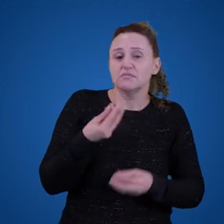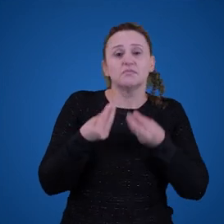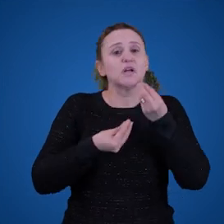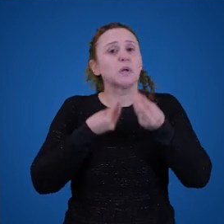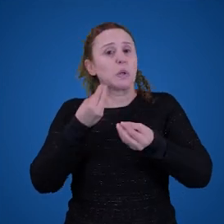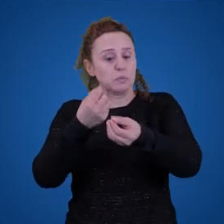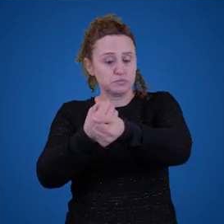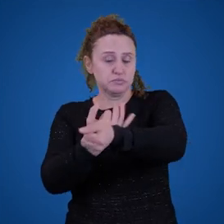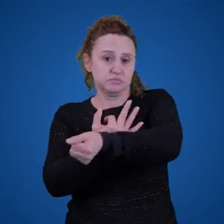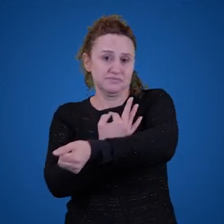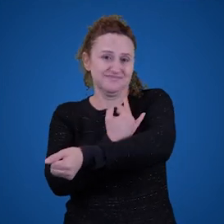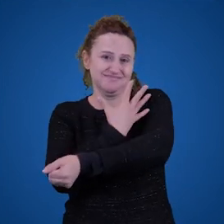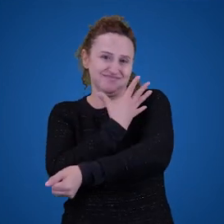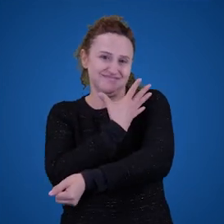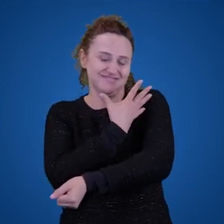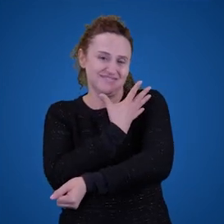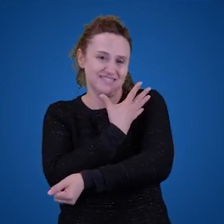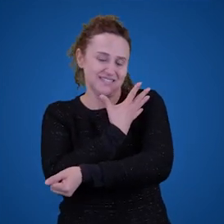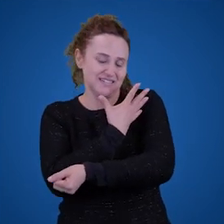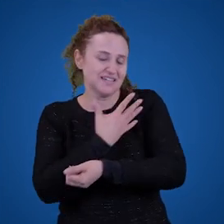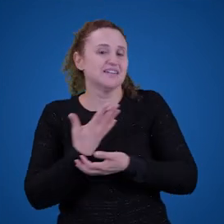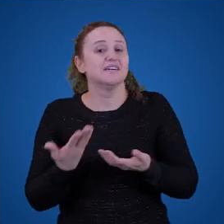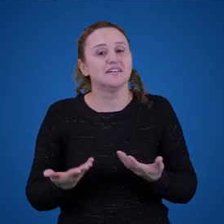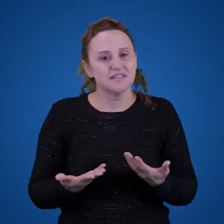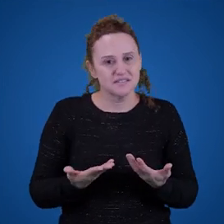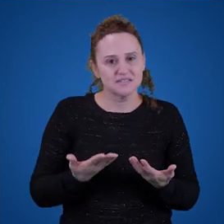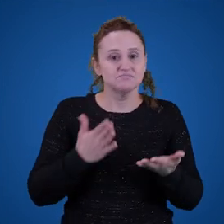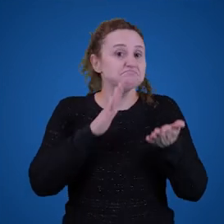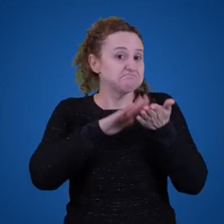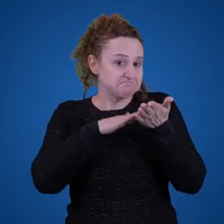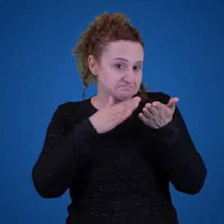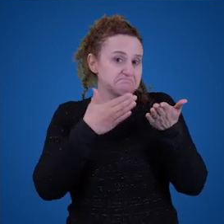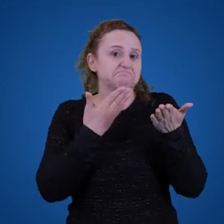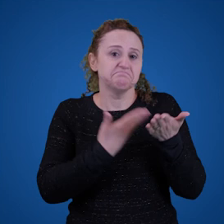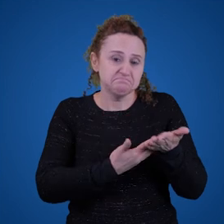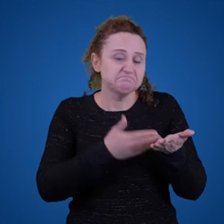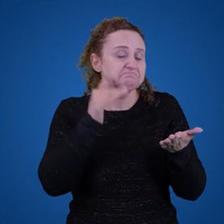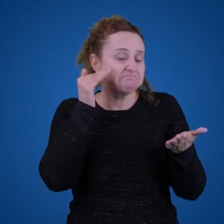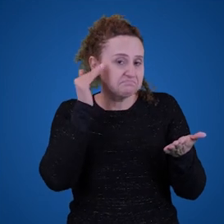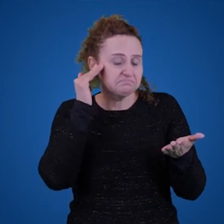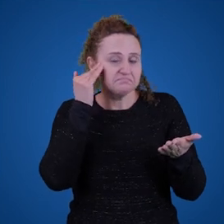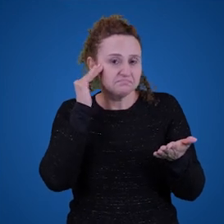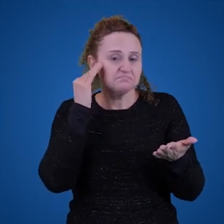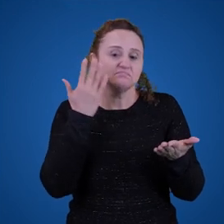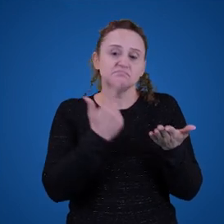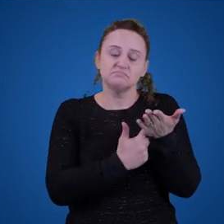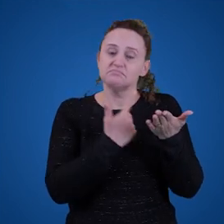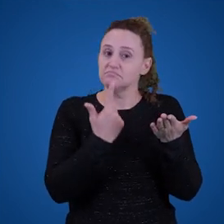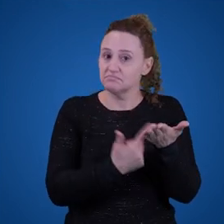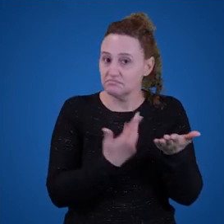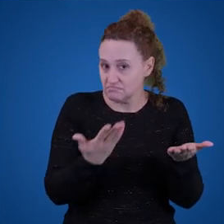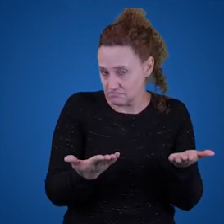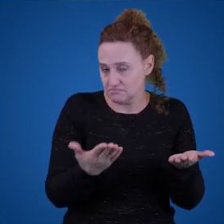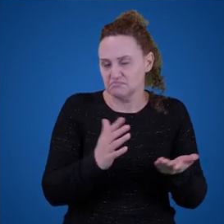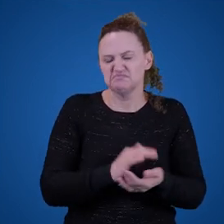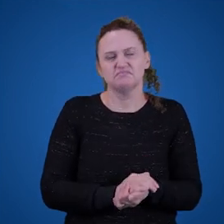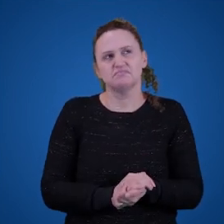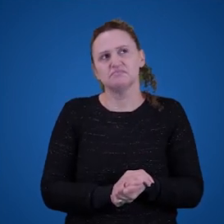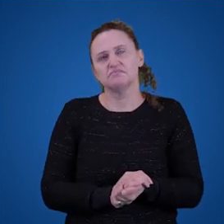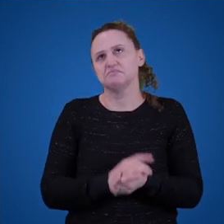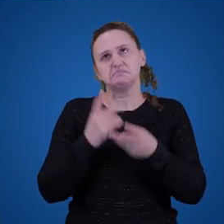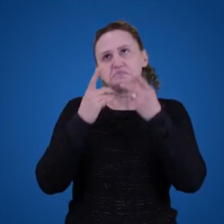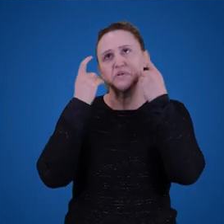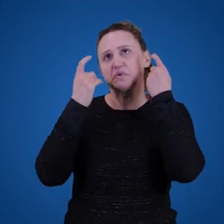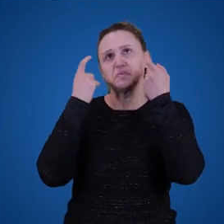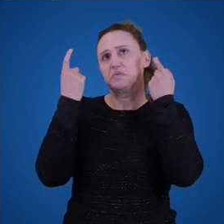interpretamos aquela obra baseado nisso sem nos preocuparmos em nenhum momento com a intenção do próprio autor. É